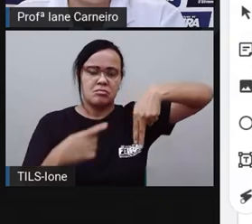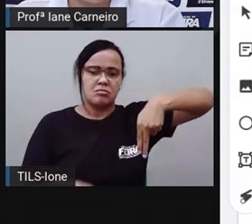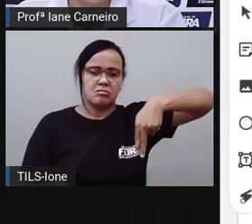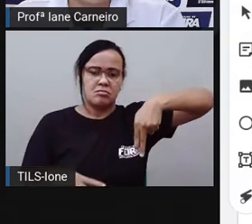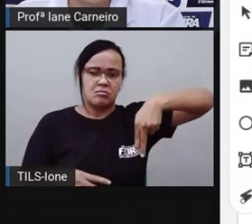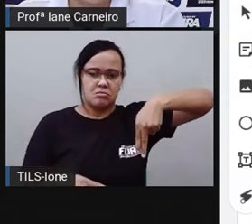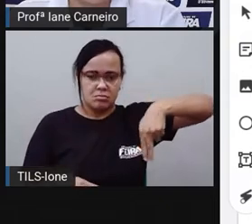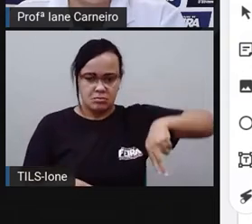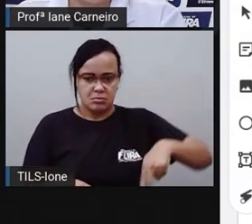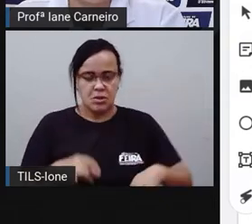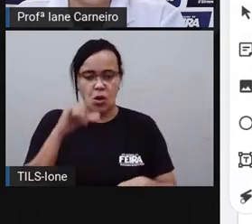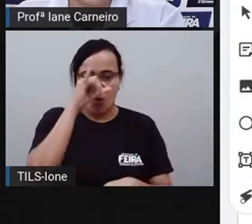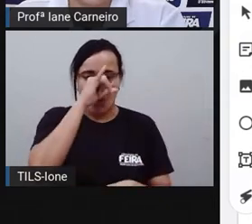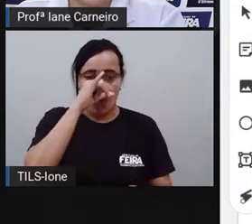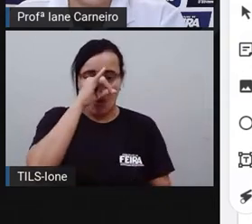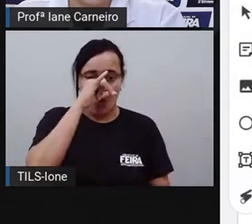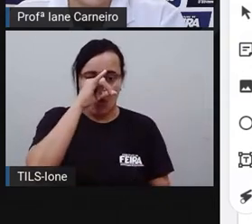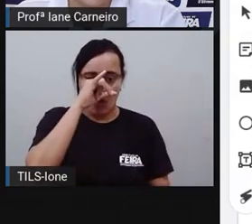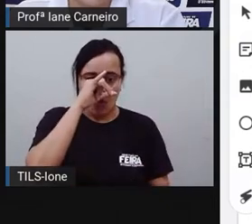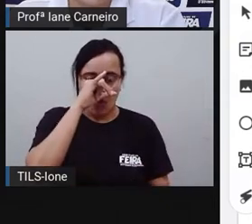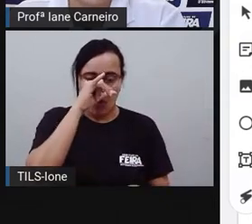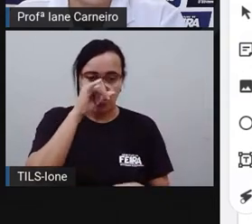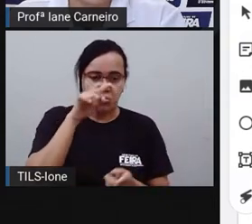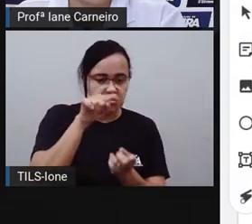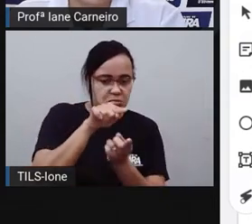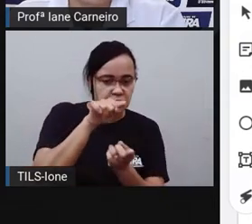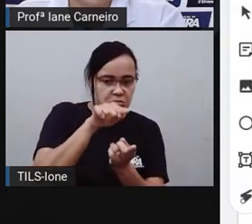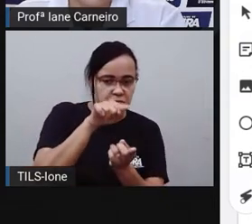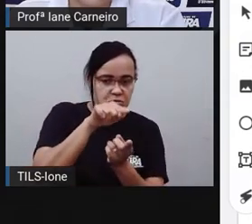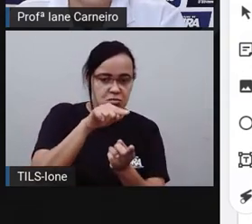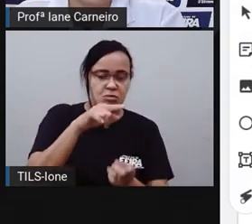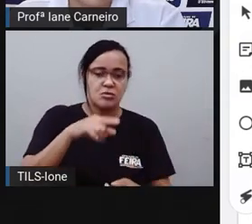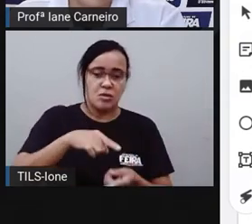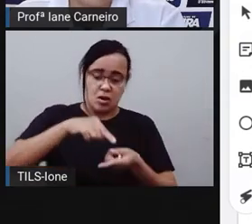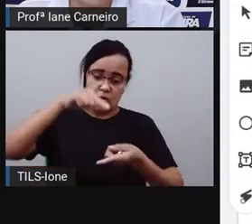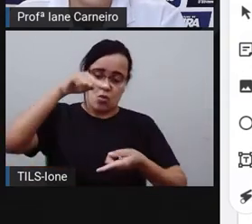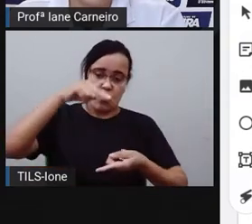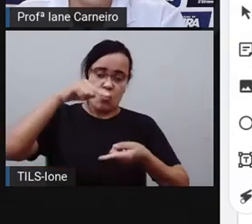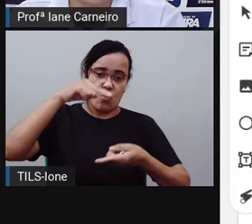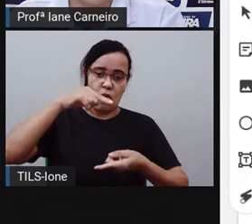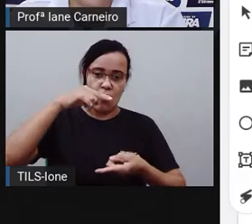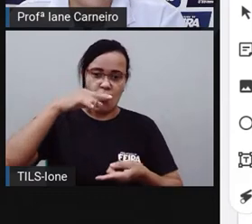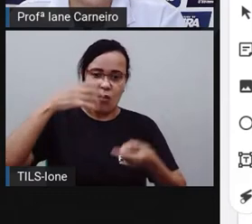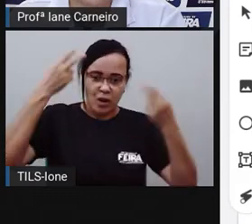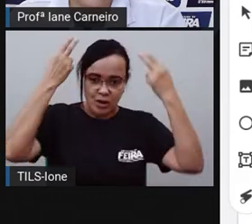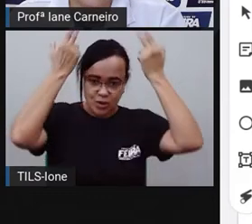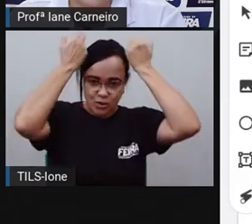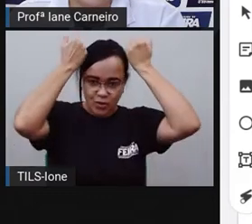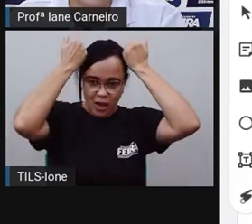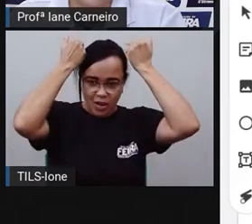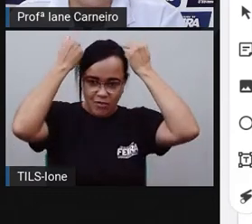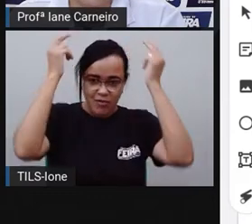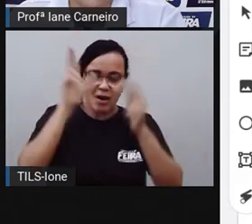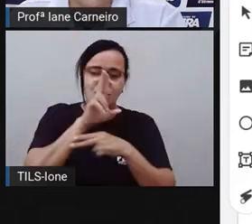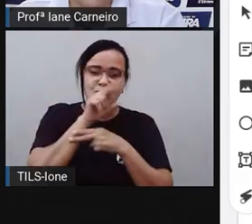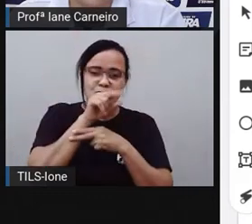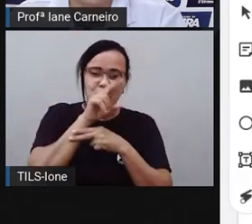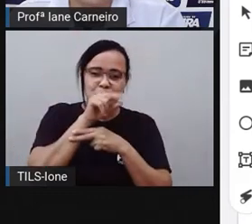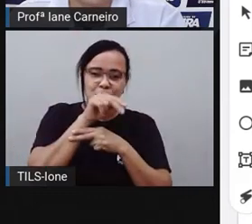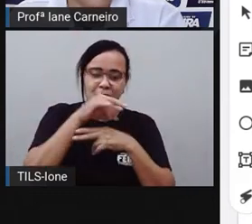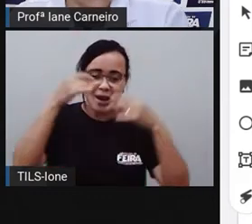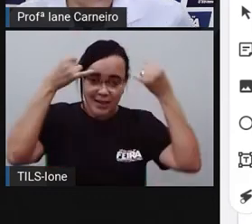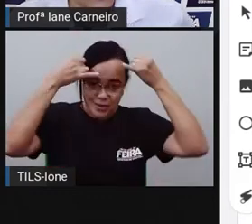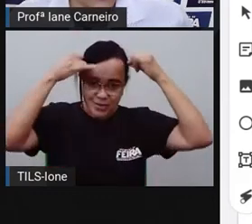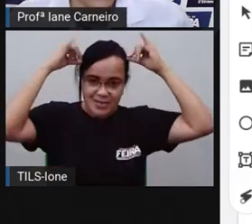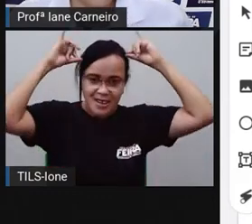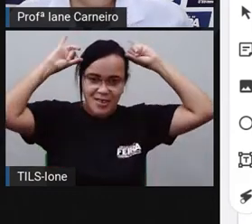do porco, olha só o tamanho que é. A perninha do cavalo. A perninha do pato. A perninha da vaca.